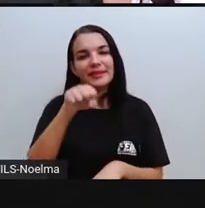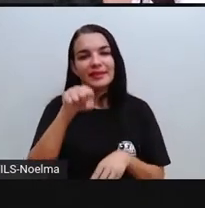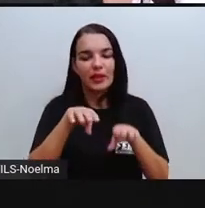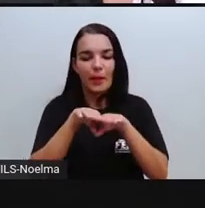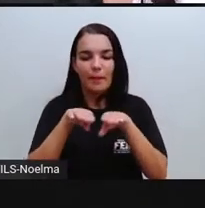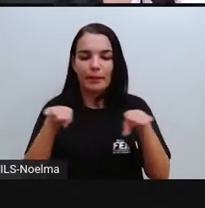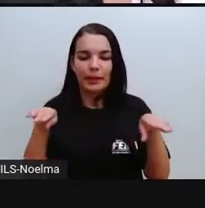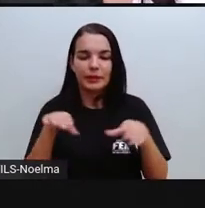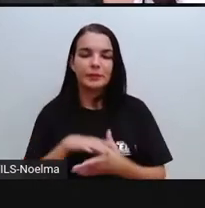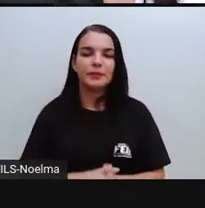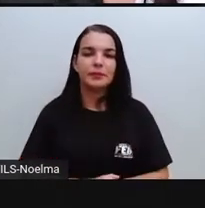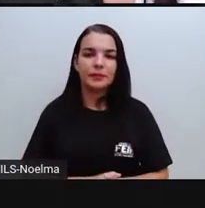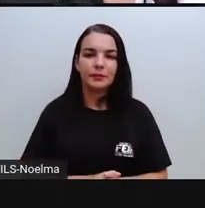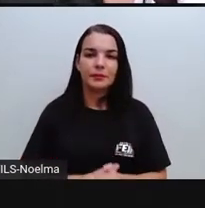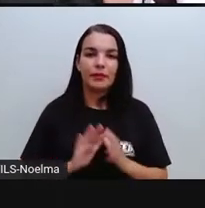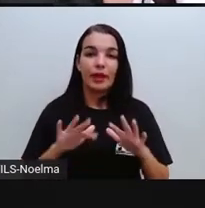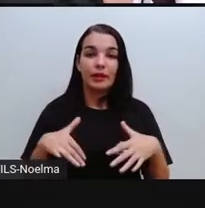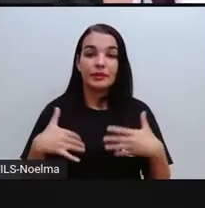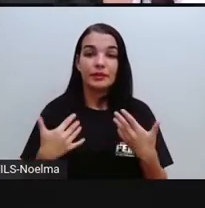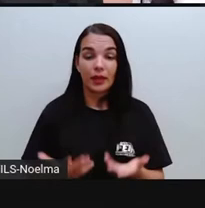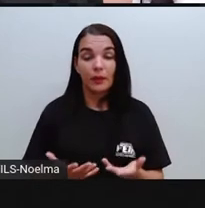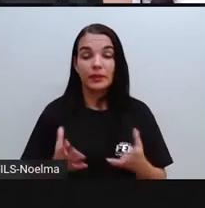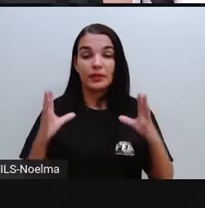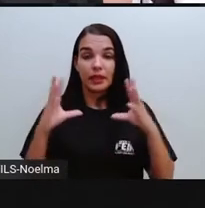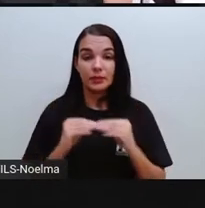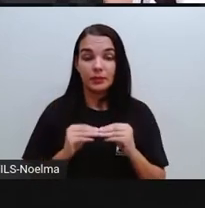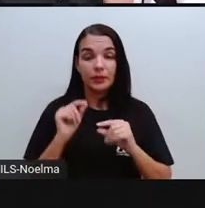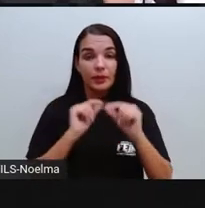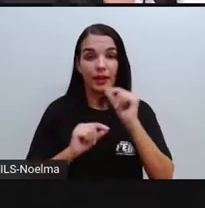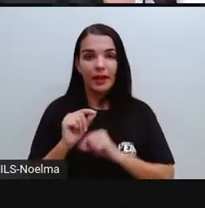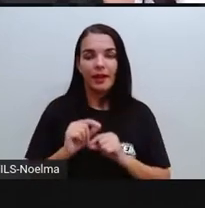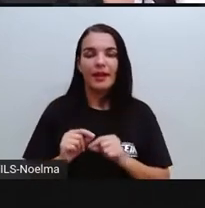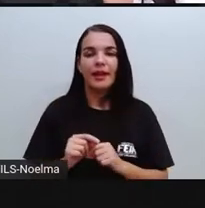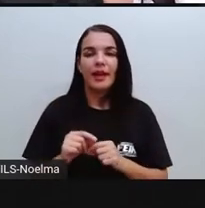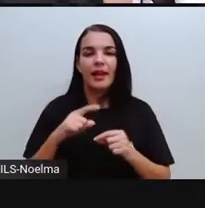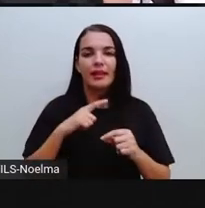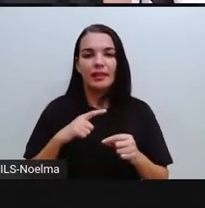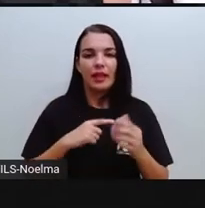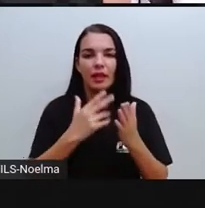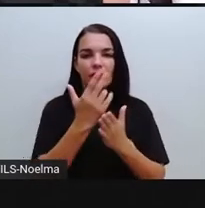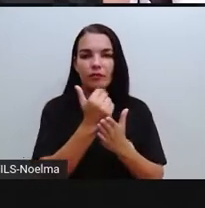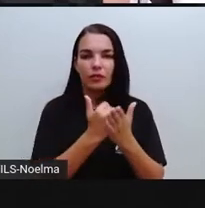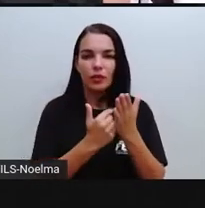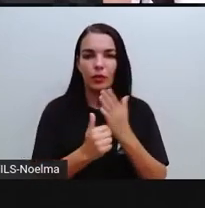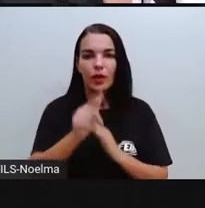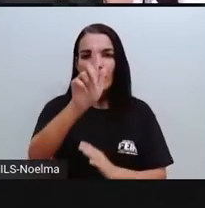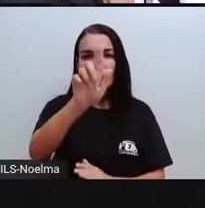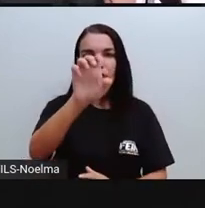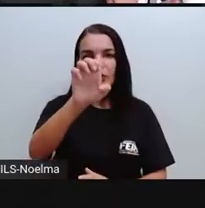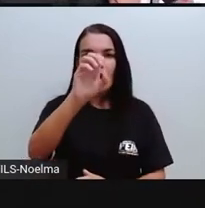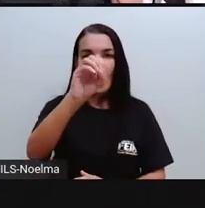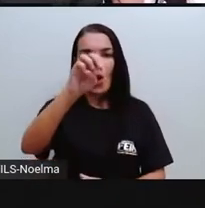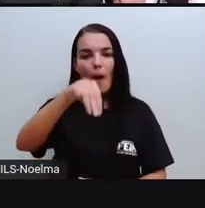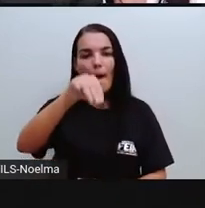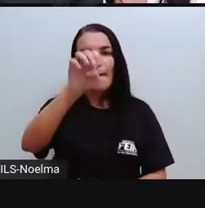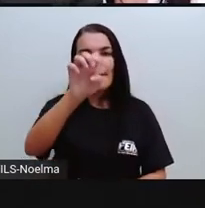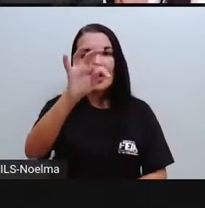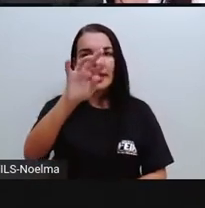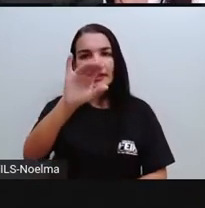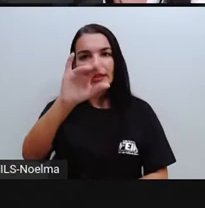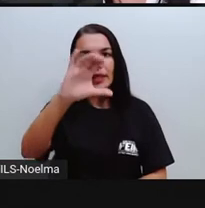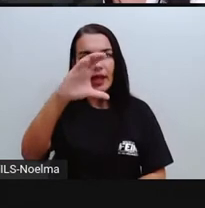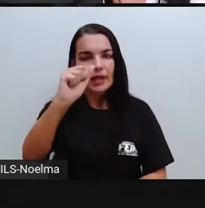Então, resumindo, as figuras geométricas, elas são classificadas em figuras